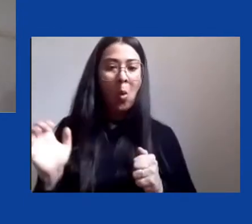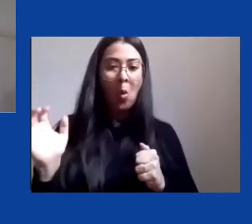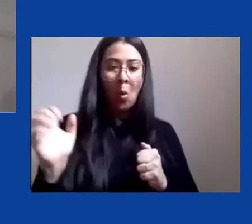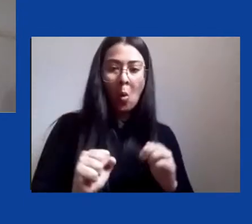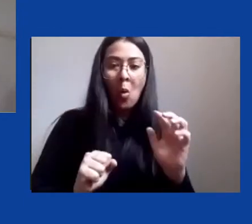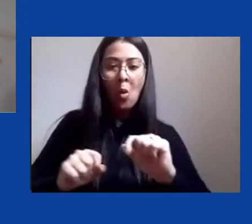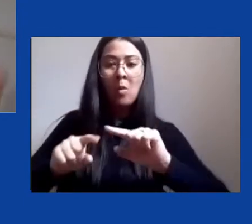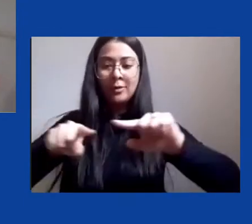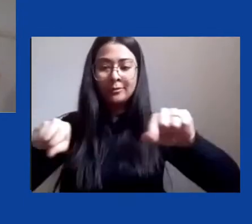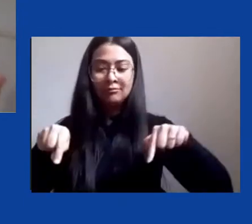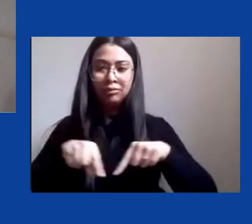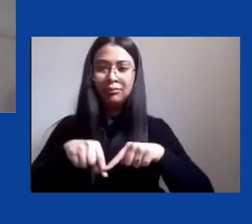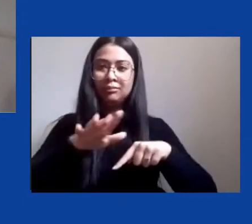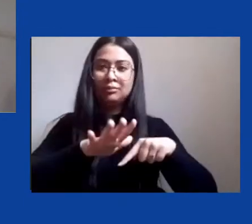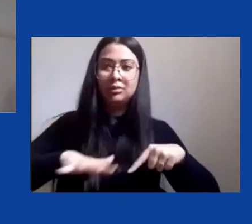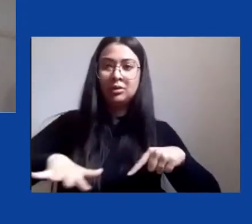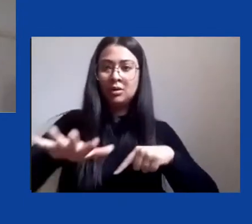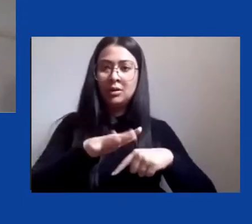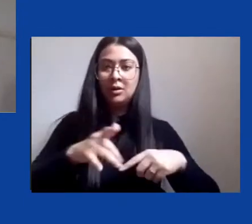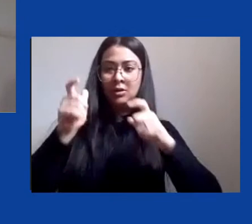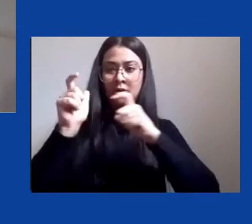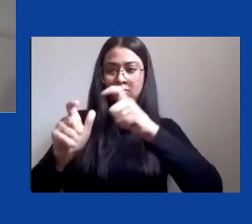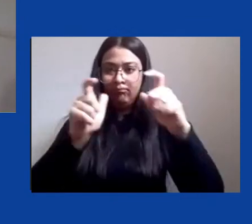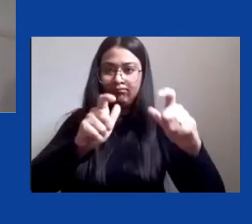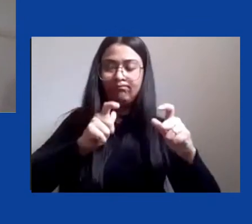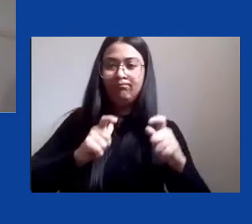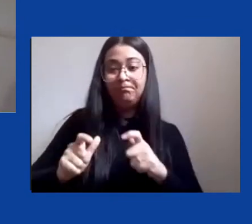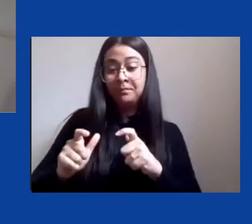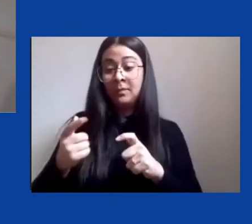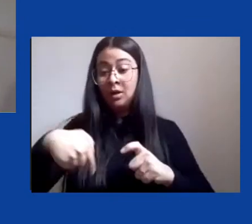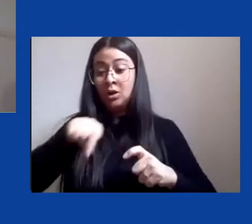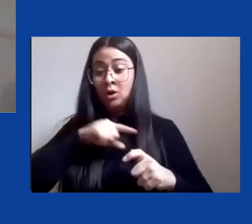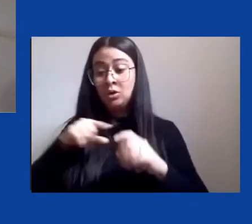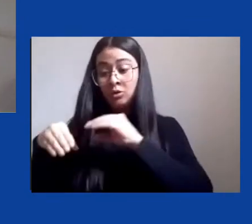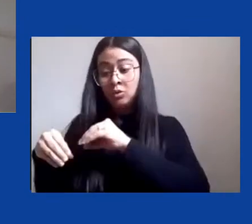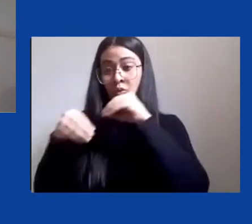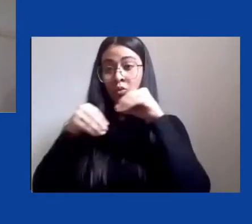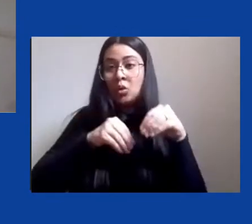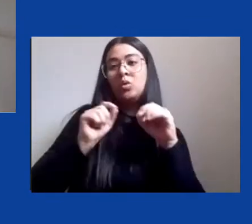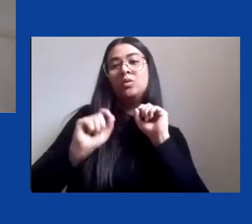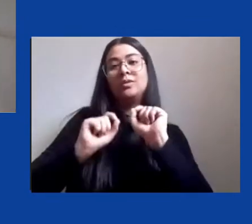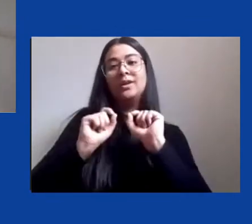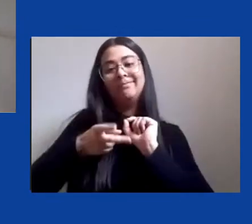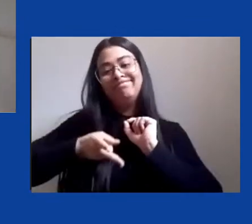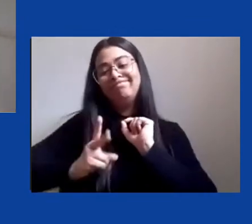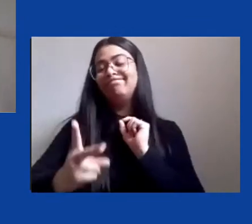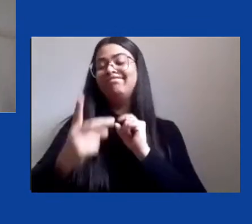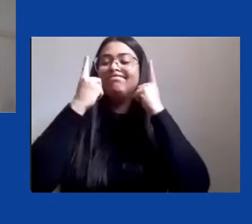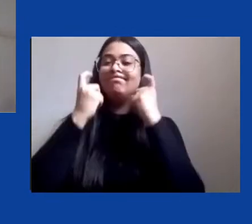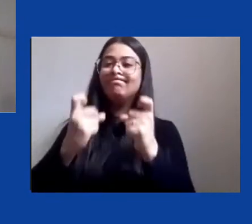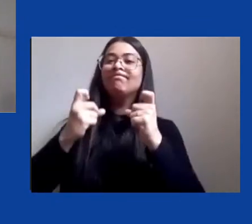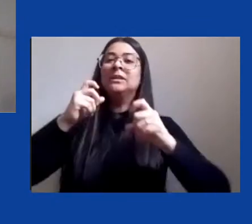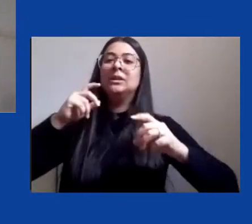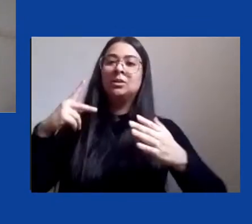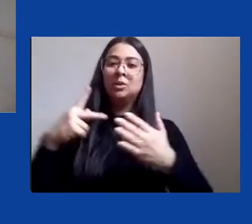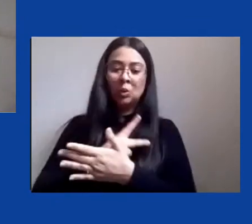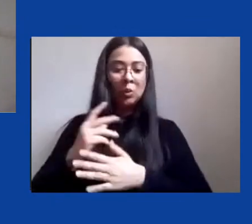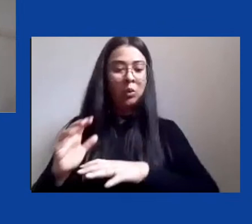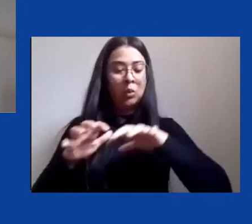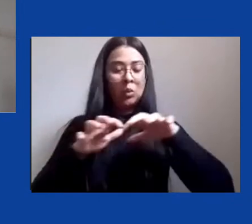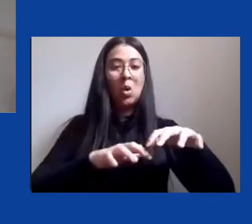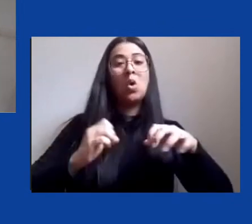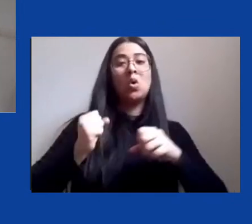é o que nos vai trazer a continuidade de violências ocorridas até no ano de 2020